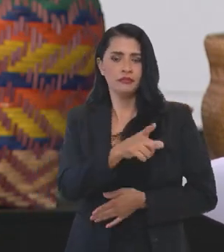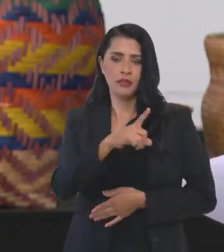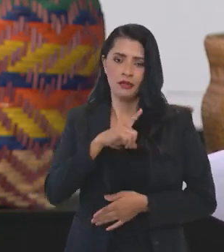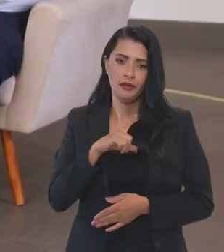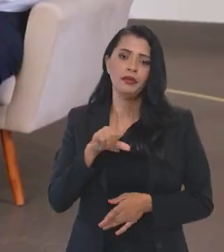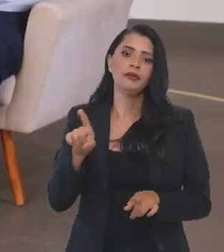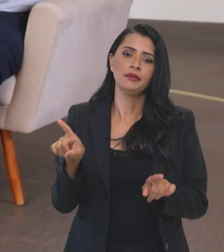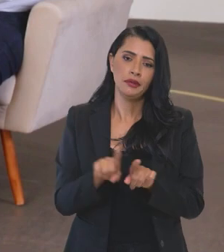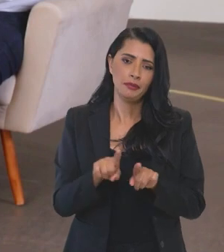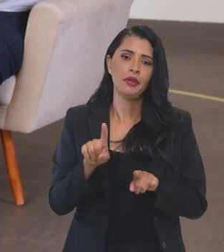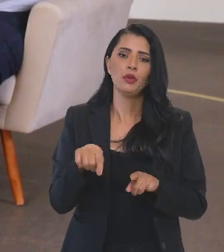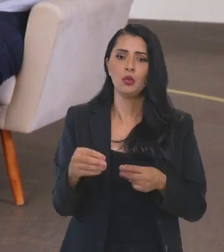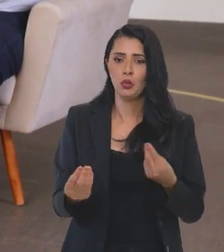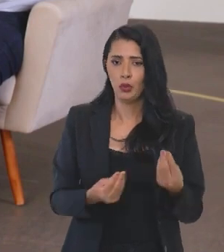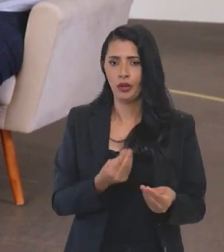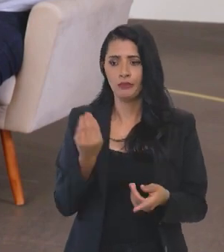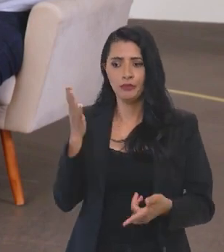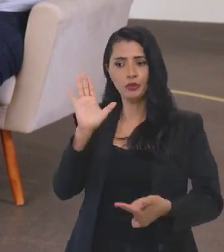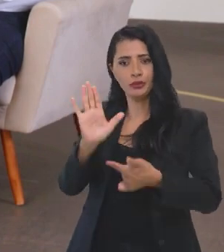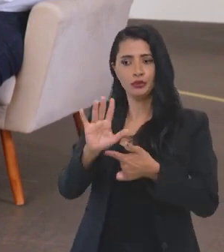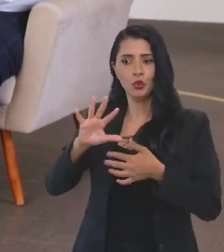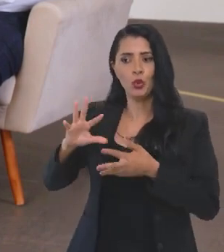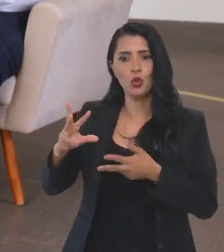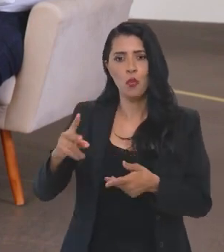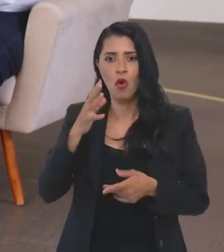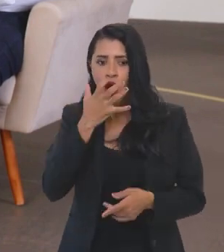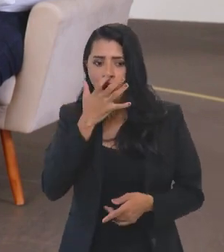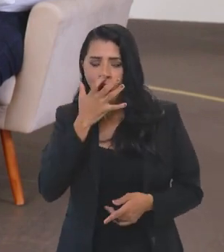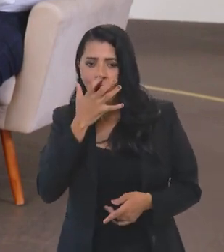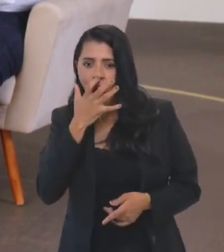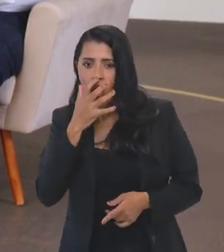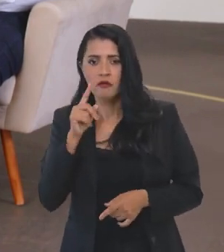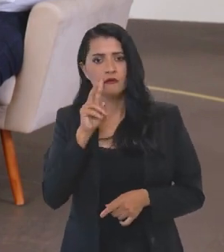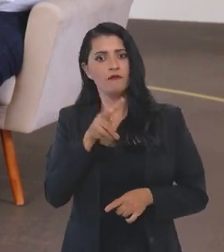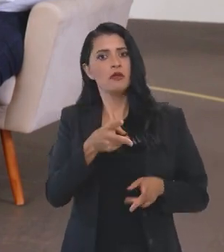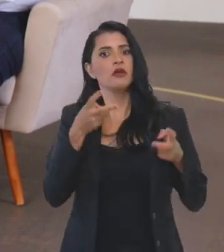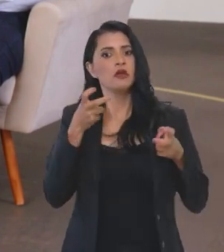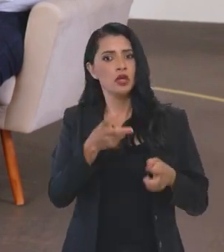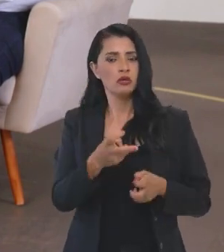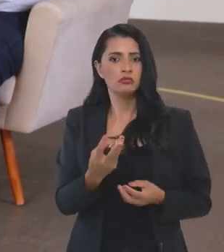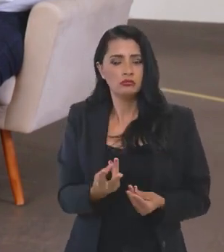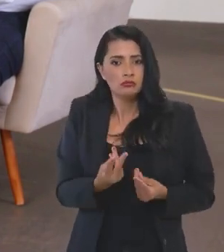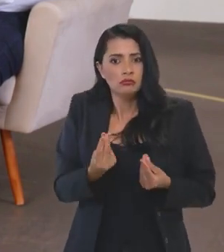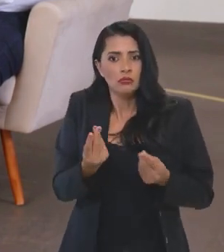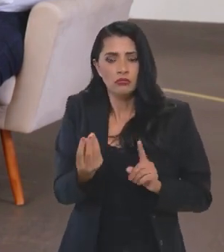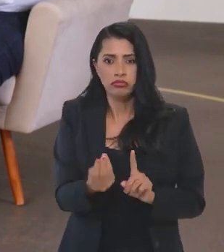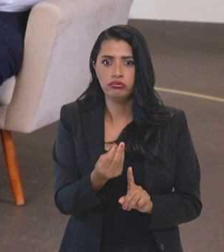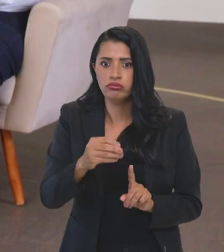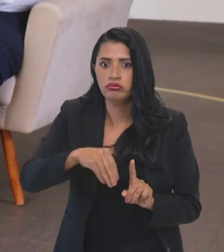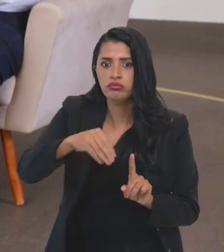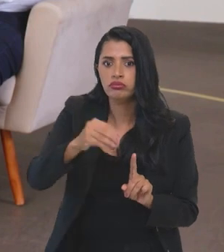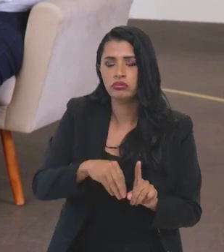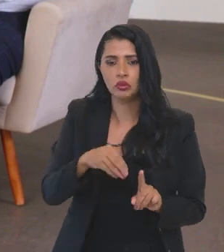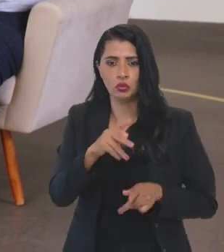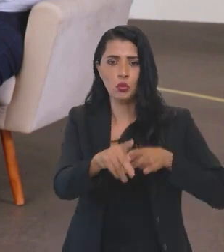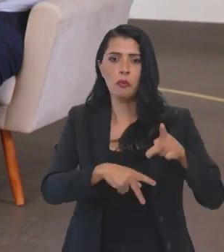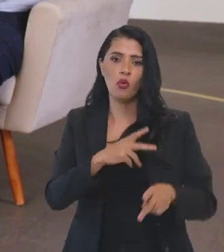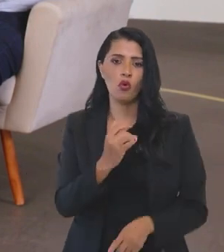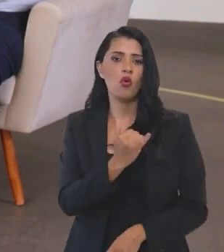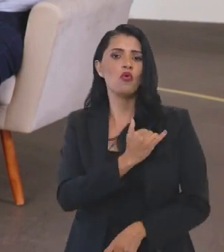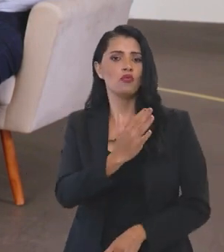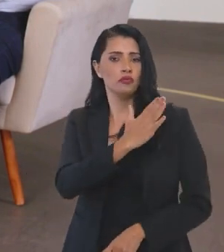infantil, e que veio a ser mostrada para o mundo todo a vulnerabilidade do povo Yanomami. E